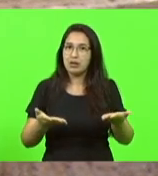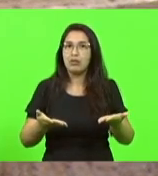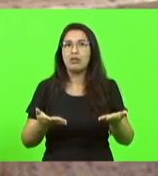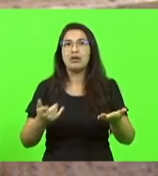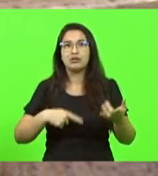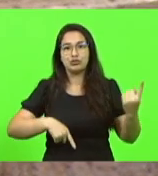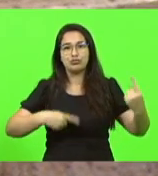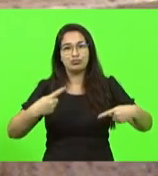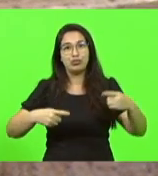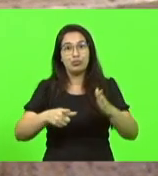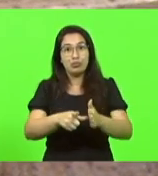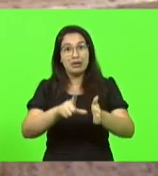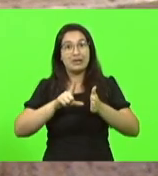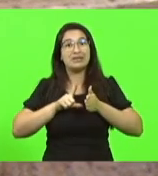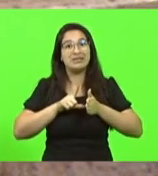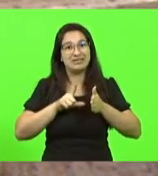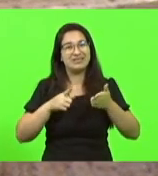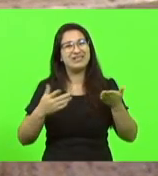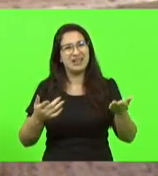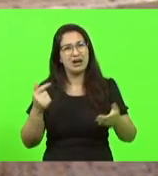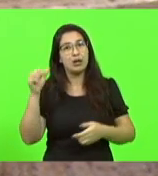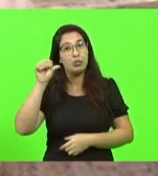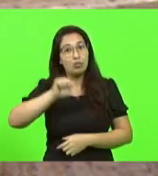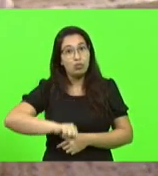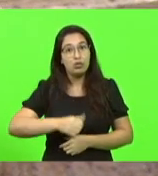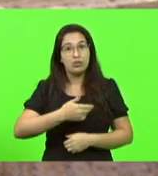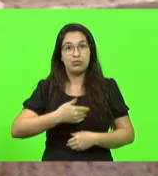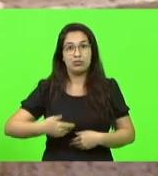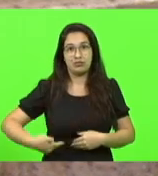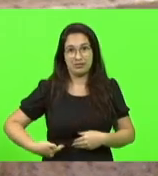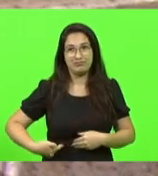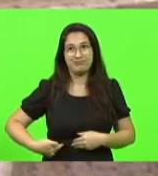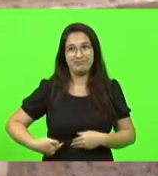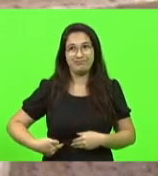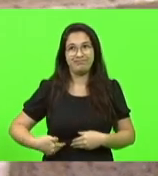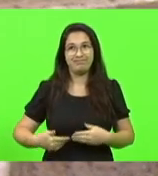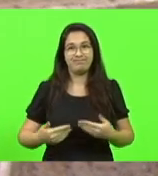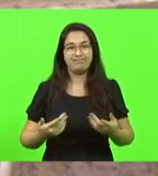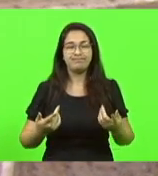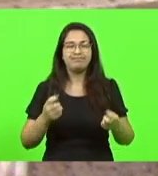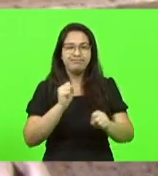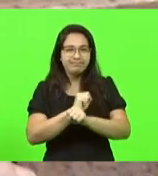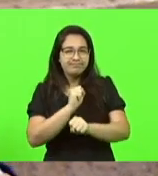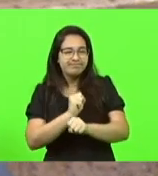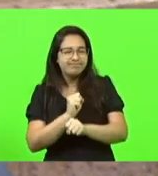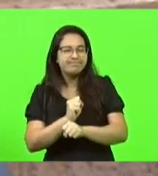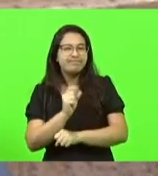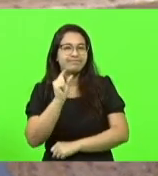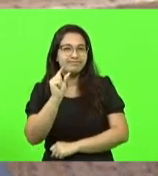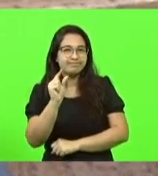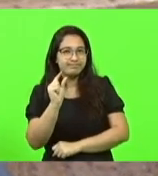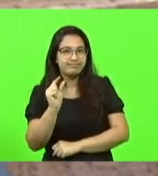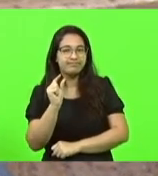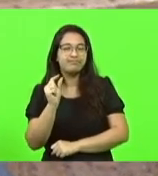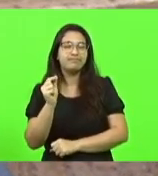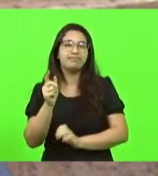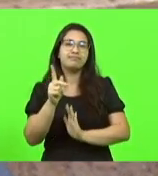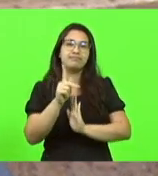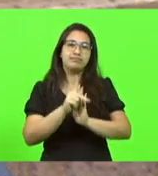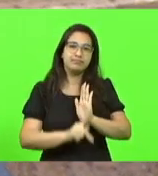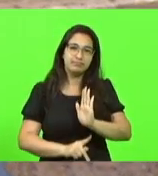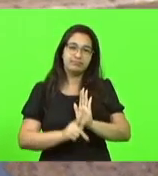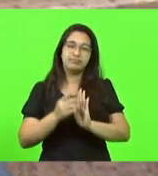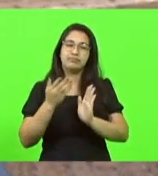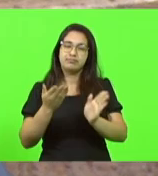debate, um debate que é ruim para o governo, que é ruim para governo. Então, espera a hora certa, espera a hora do projeto, do cabidão do